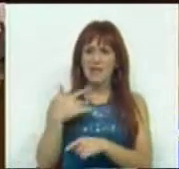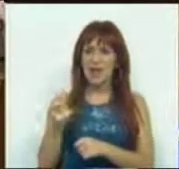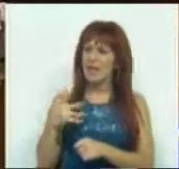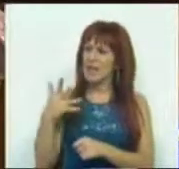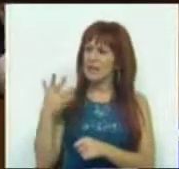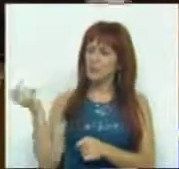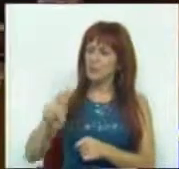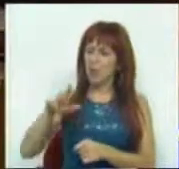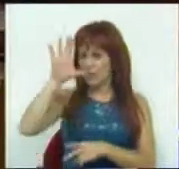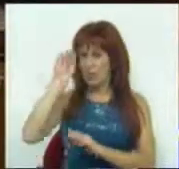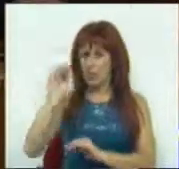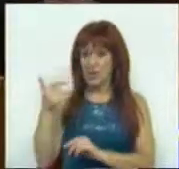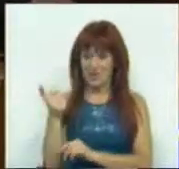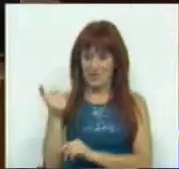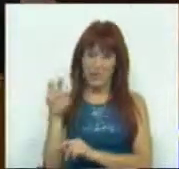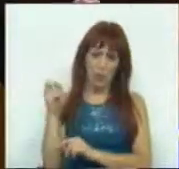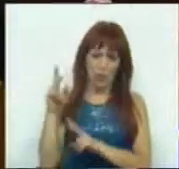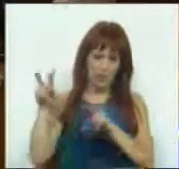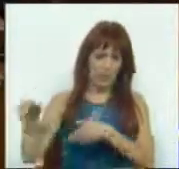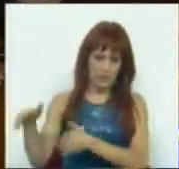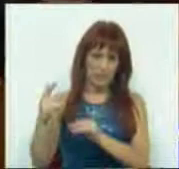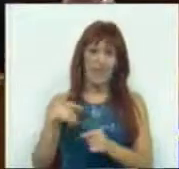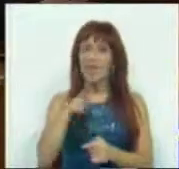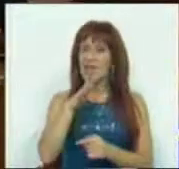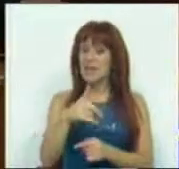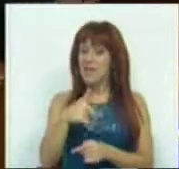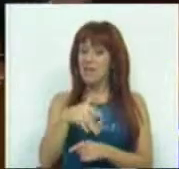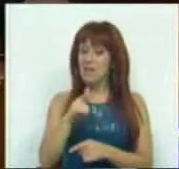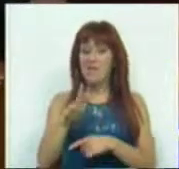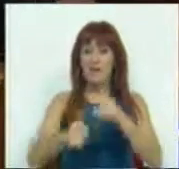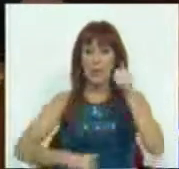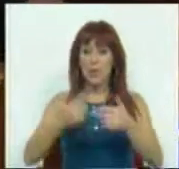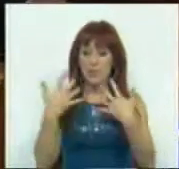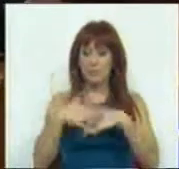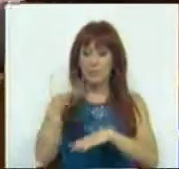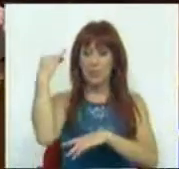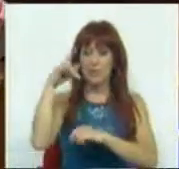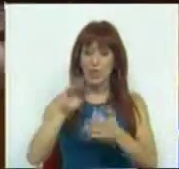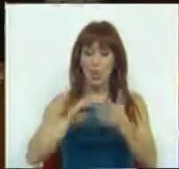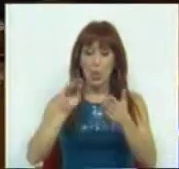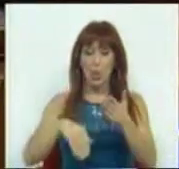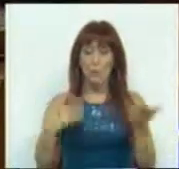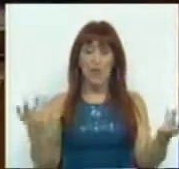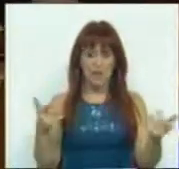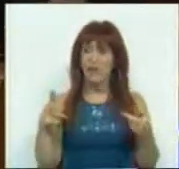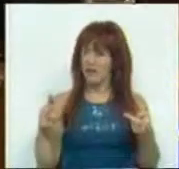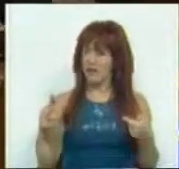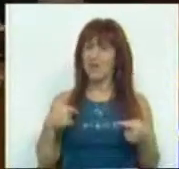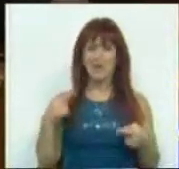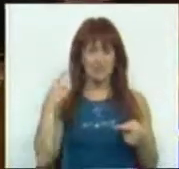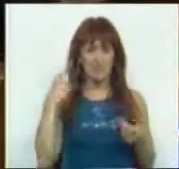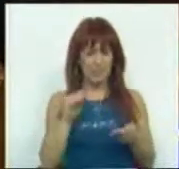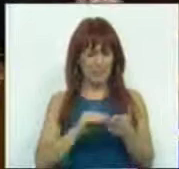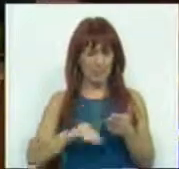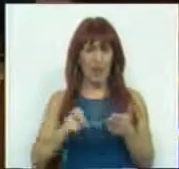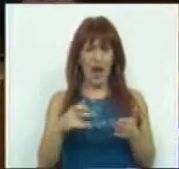à 5 de outubro, deu a entender que faria um concurso para a integração dos professores contratados. Foi isso que constou